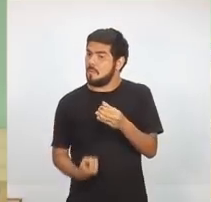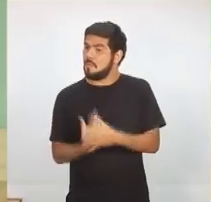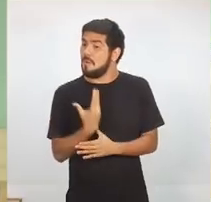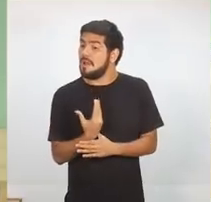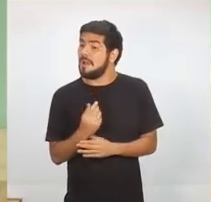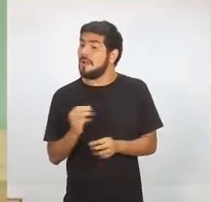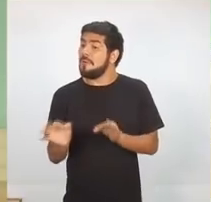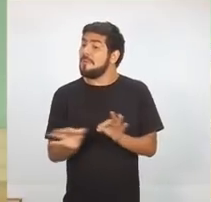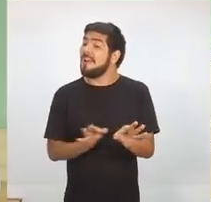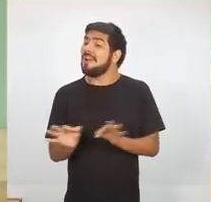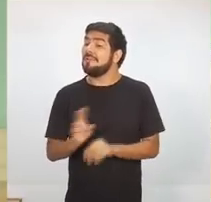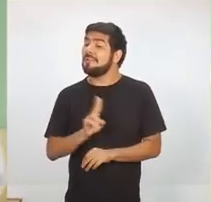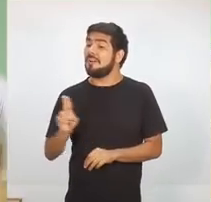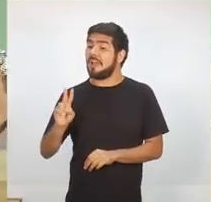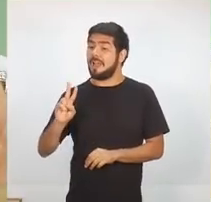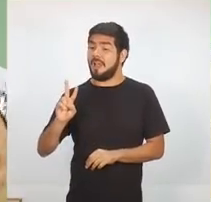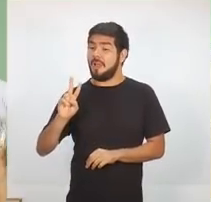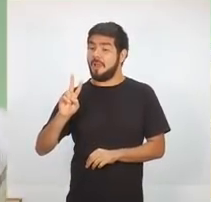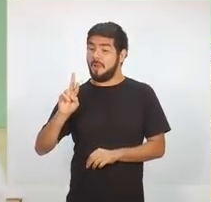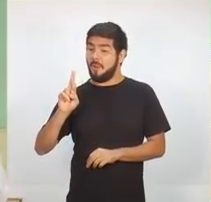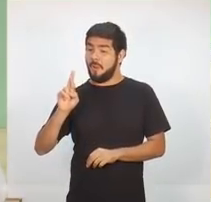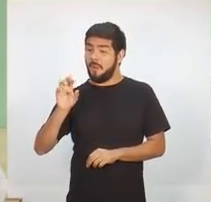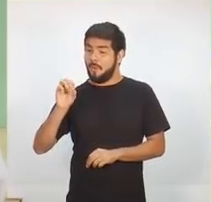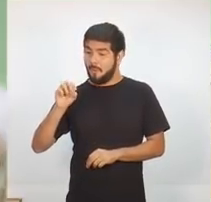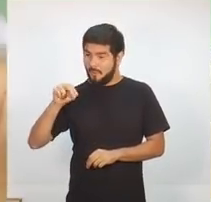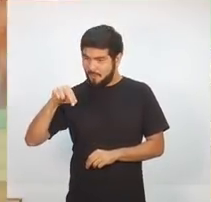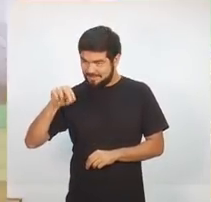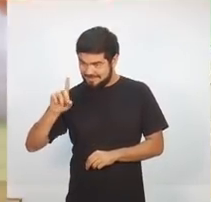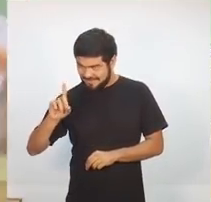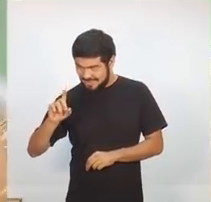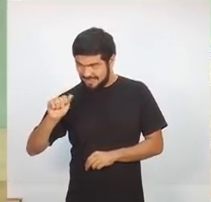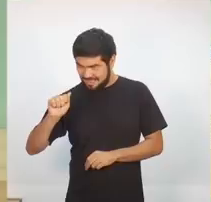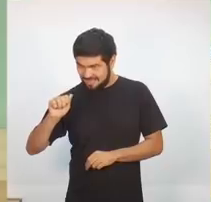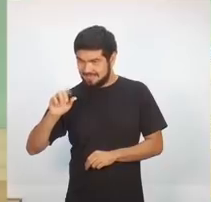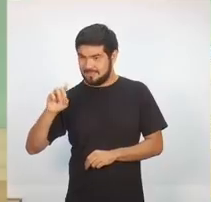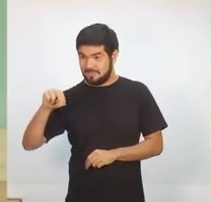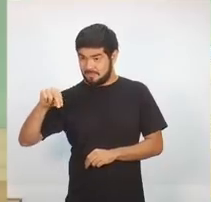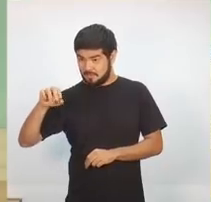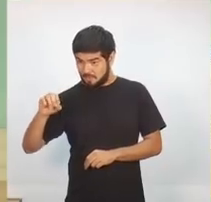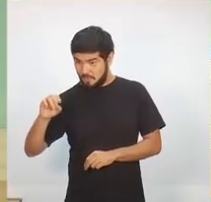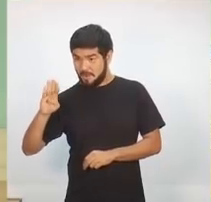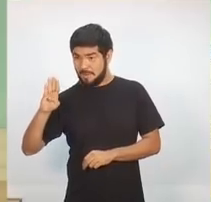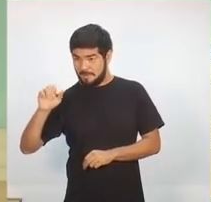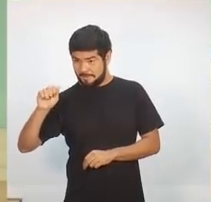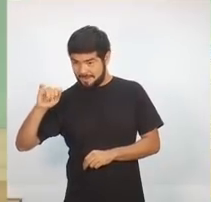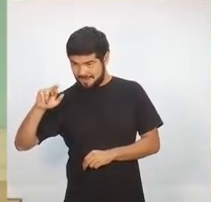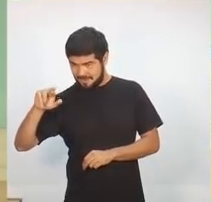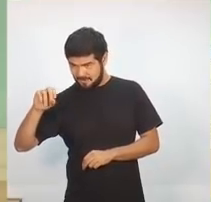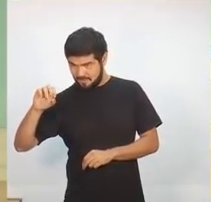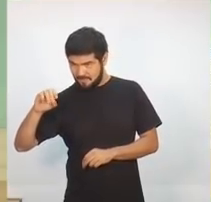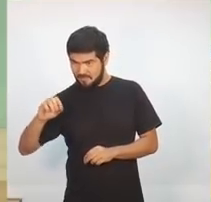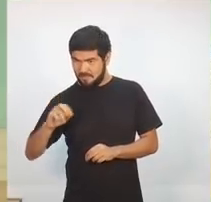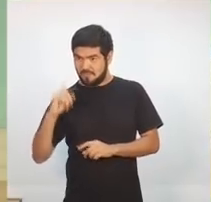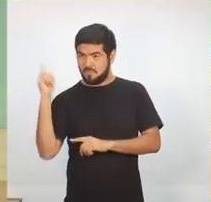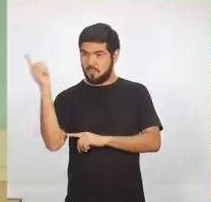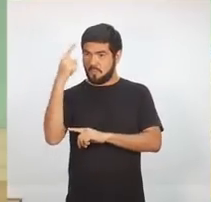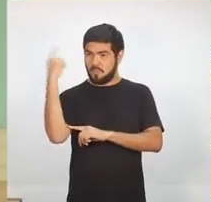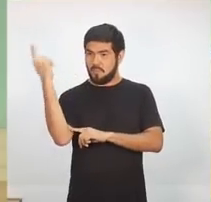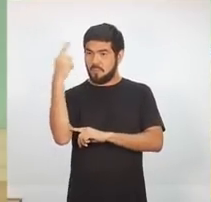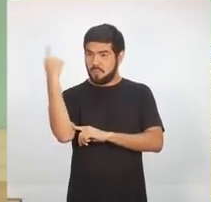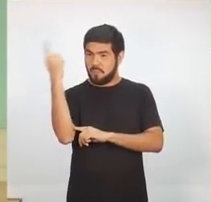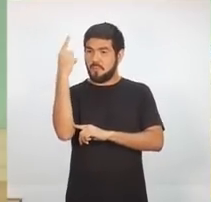chamado Ronda do Bairro, na cidade de Manaus, em alguns municípios do interior, que deram resultados positivos.